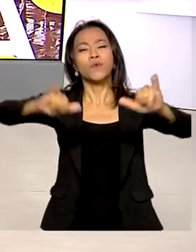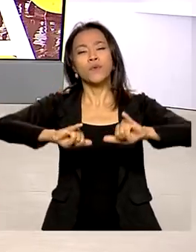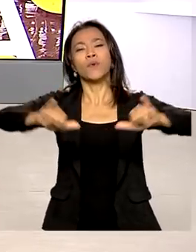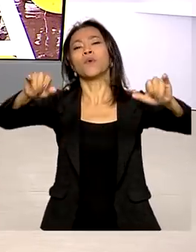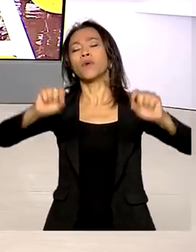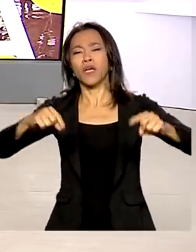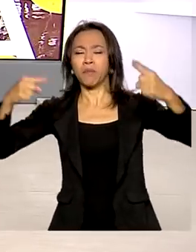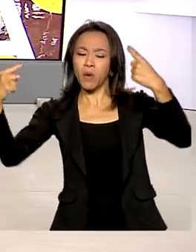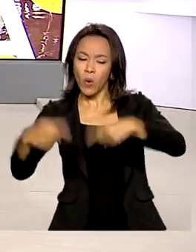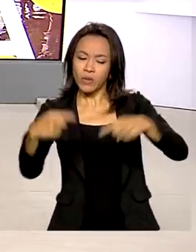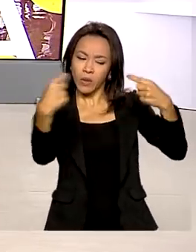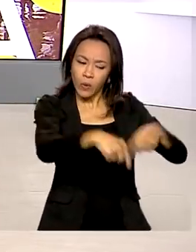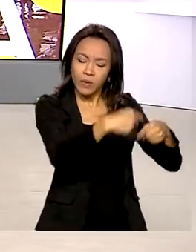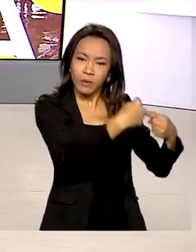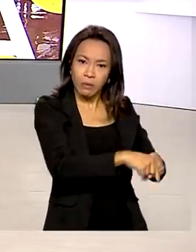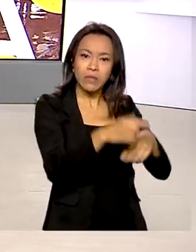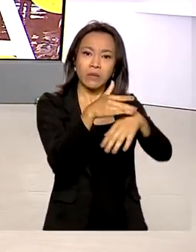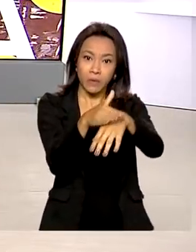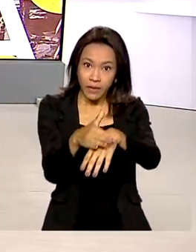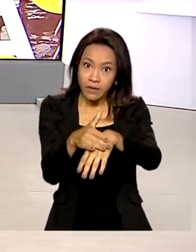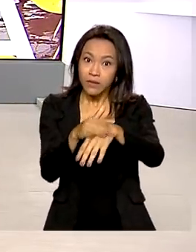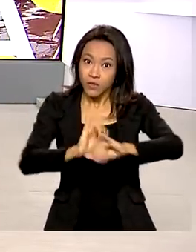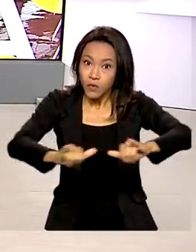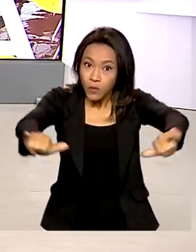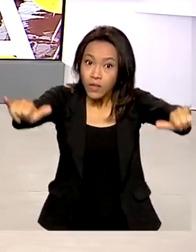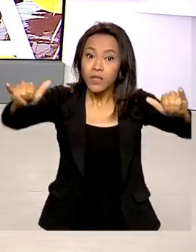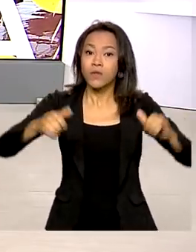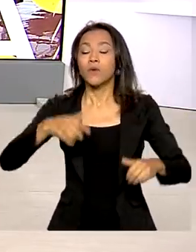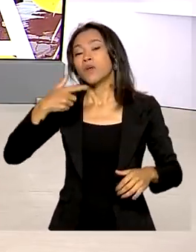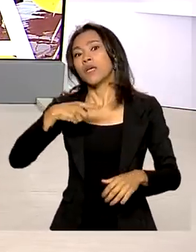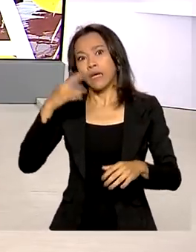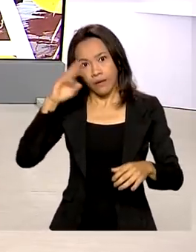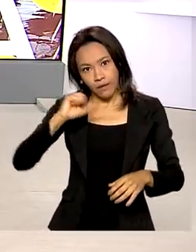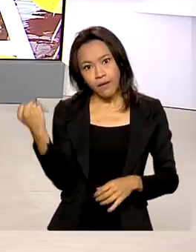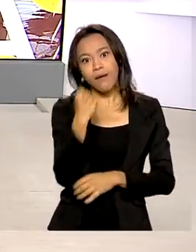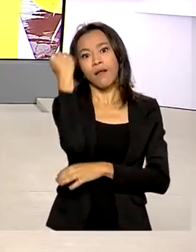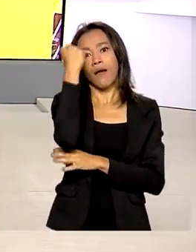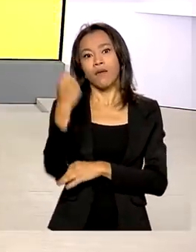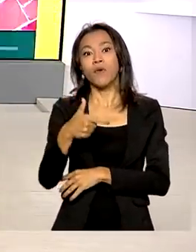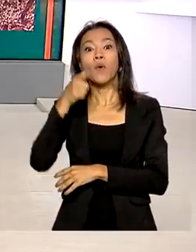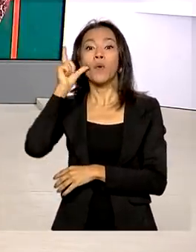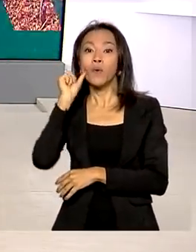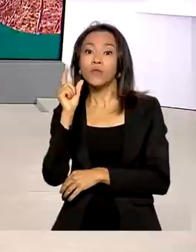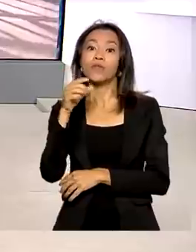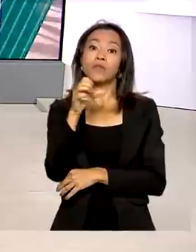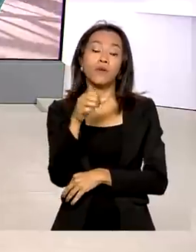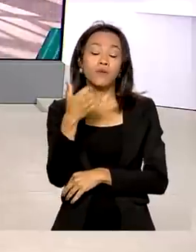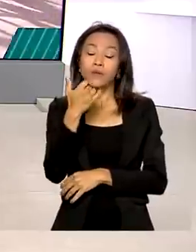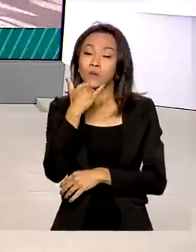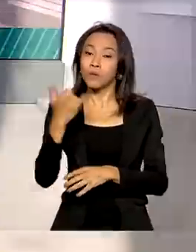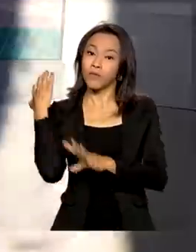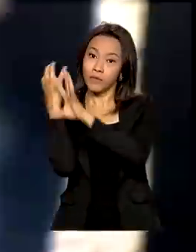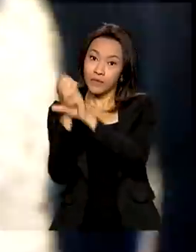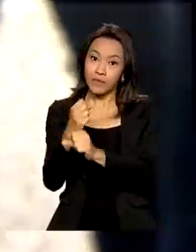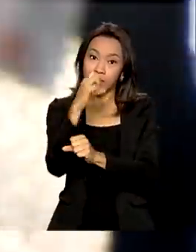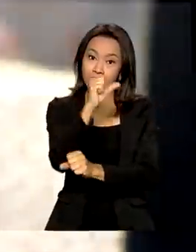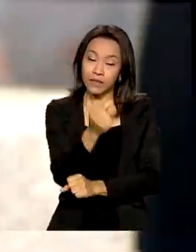é grave e silenciosa. Só no ano passado, foram registrados mais de 68 mil novos casos.